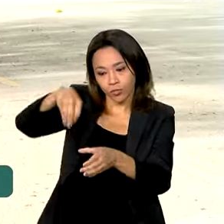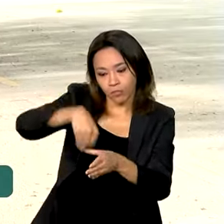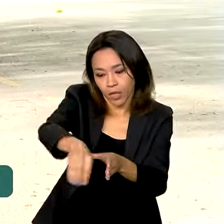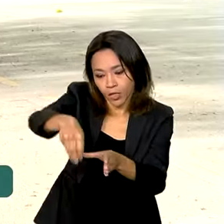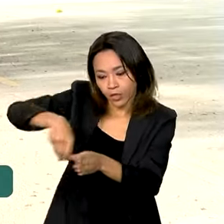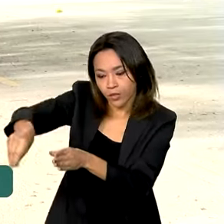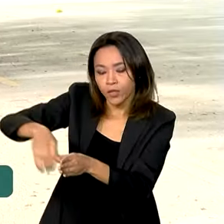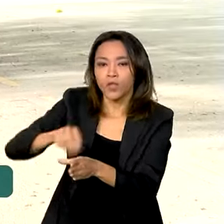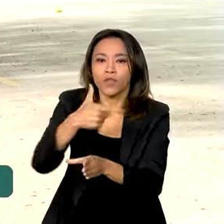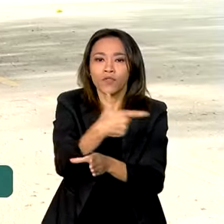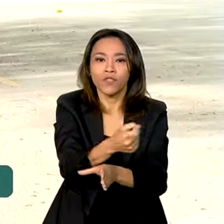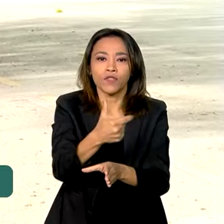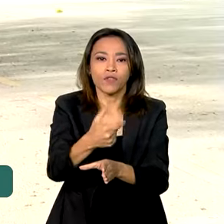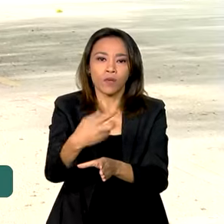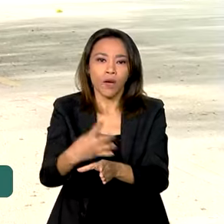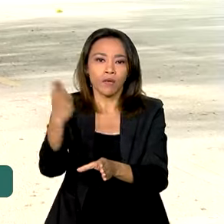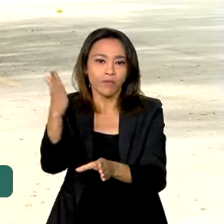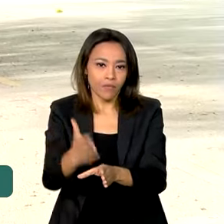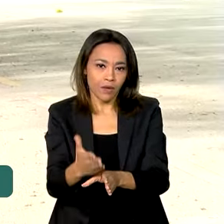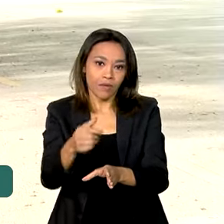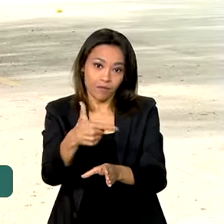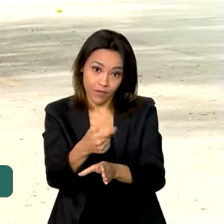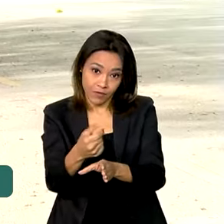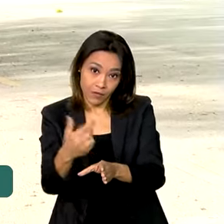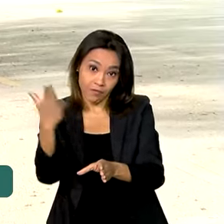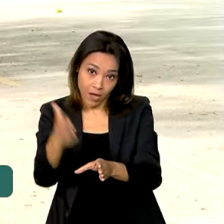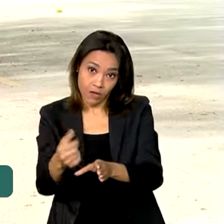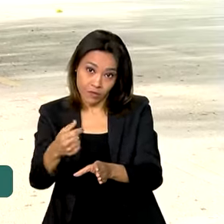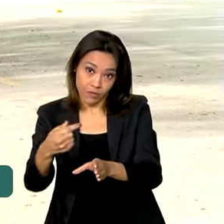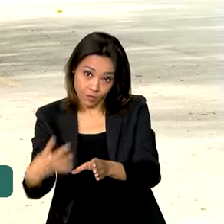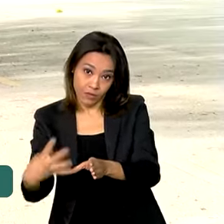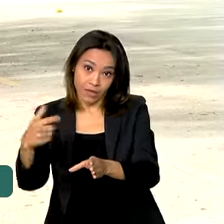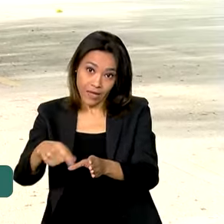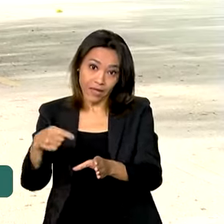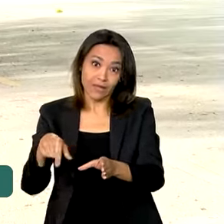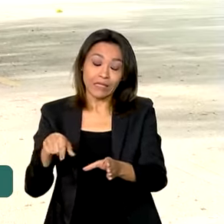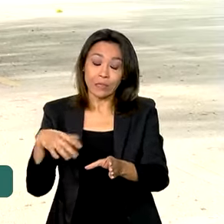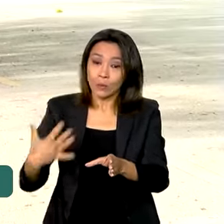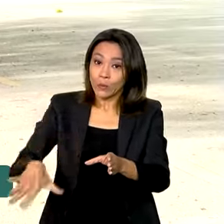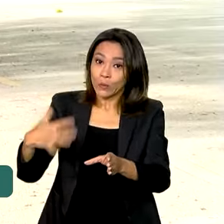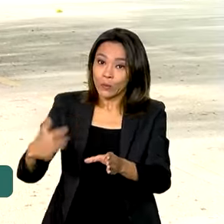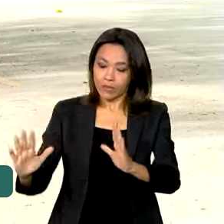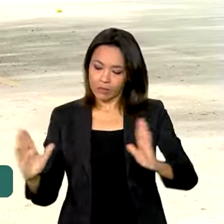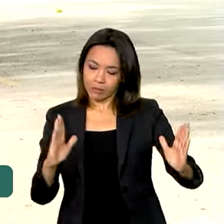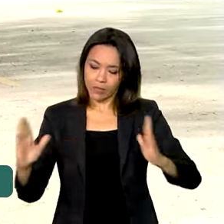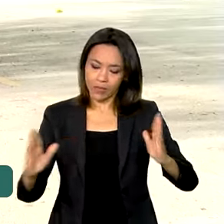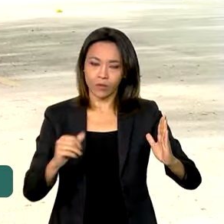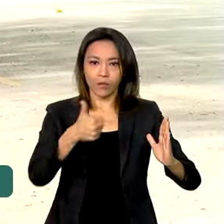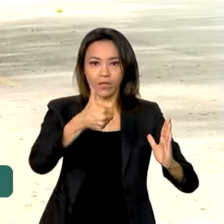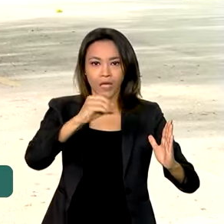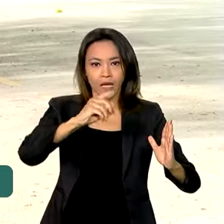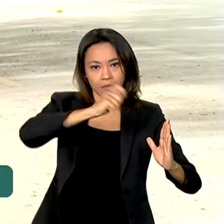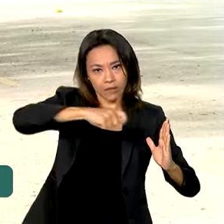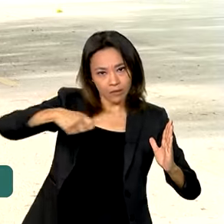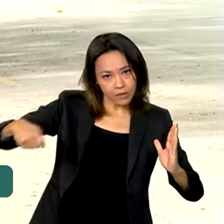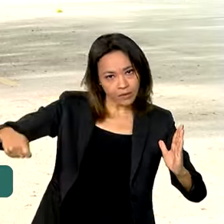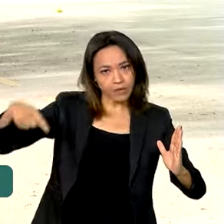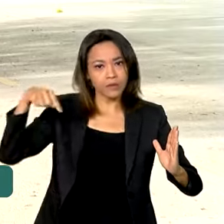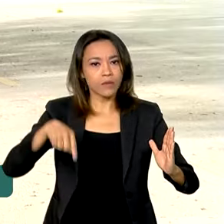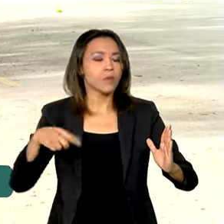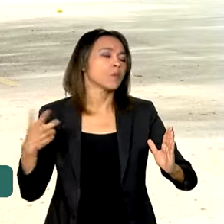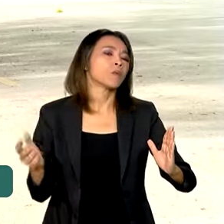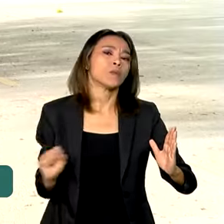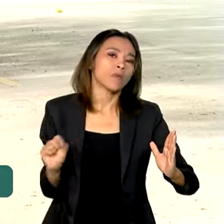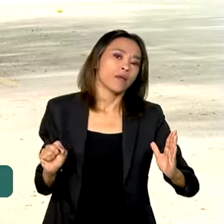que é de 435 bilhões de reais. Nesse período de 10 meses para custeio, que envolve, por